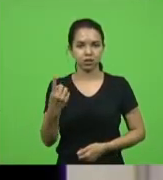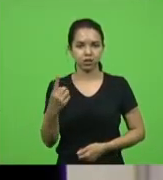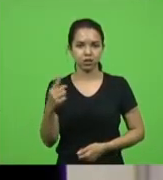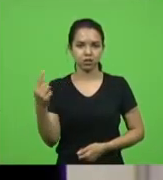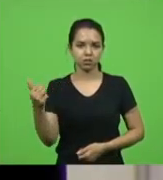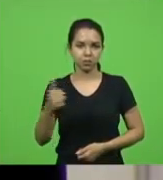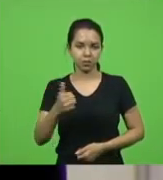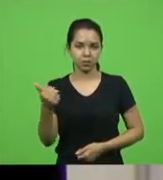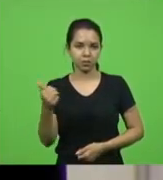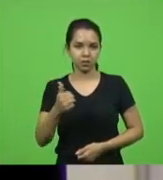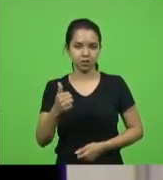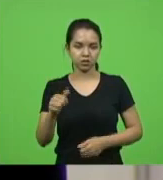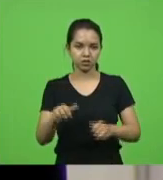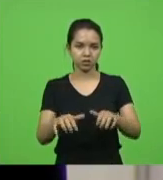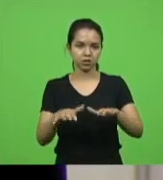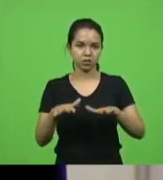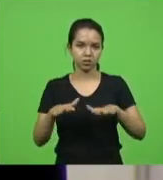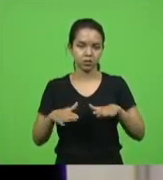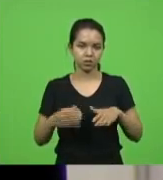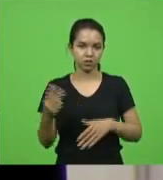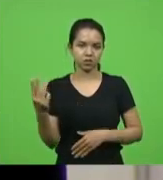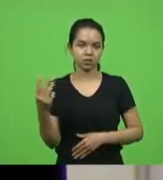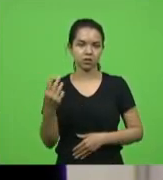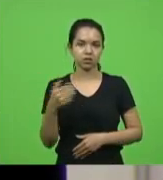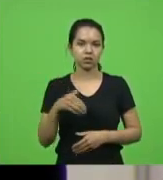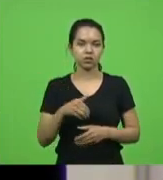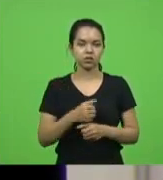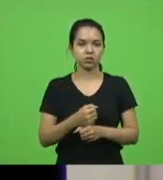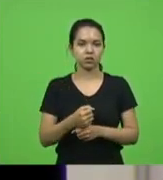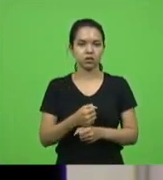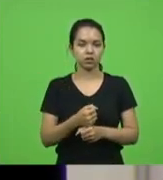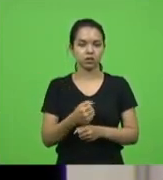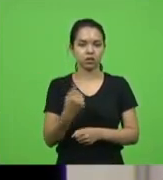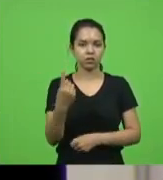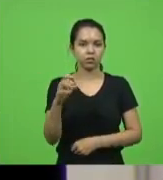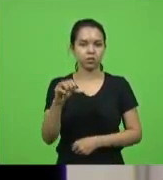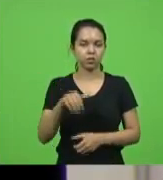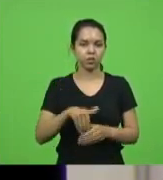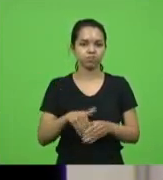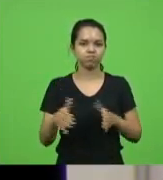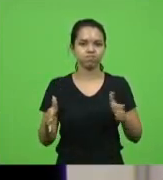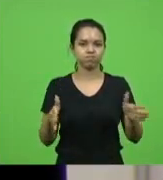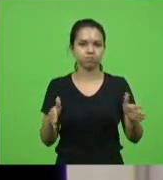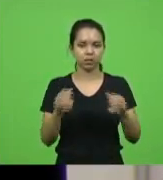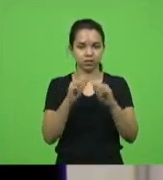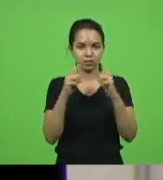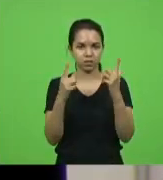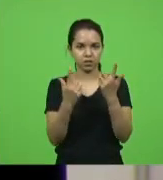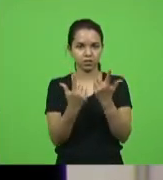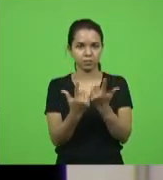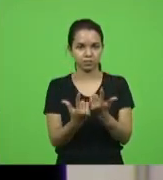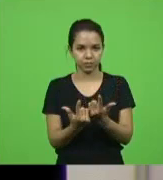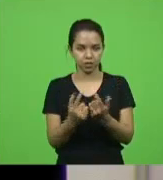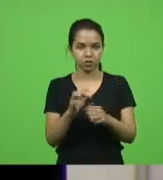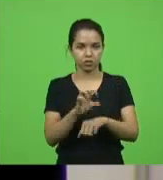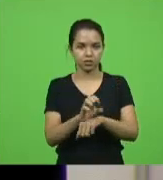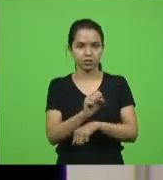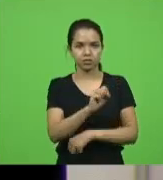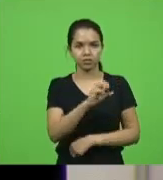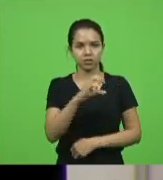ordinária da 3ª sessão legislativa da 19ª legislatura da Assembleia Legislativa do Estado de Santa Catarina,